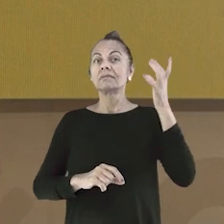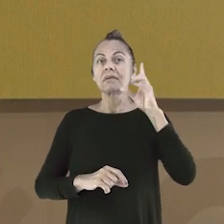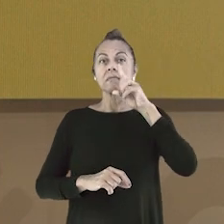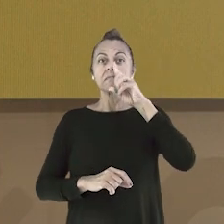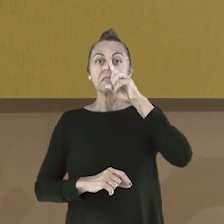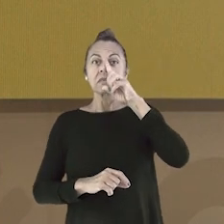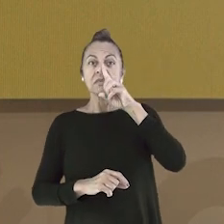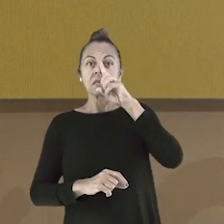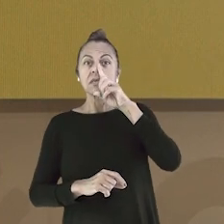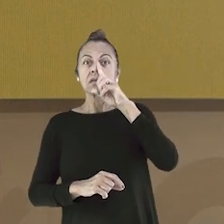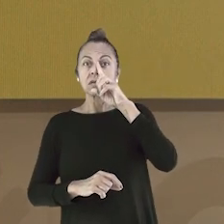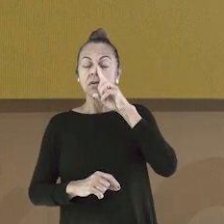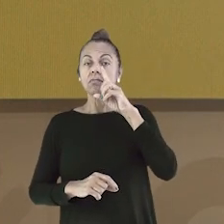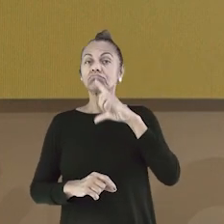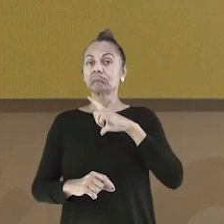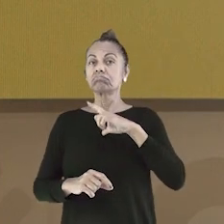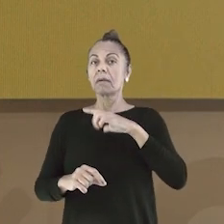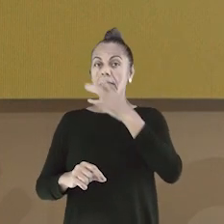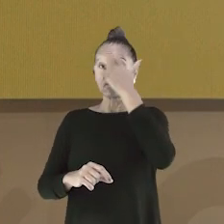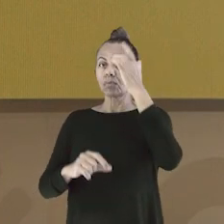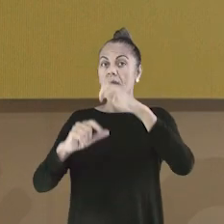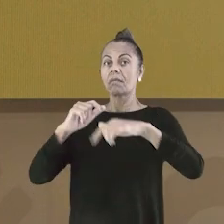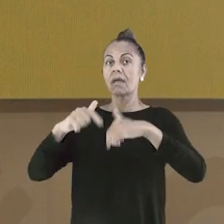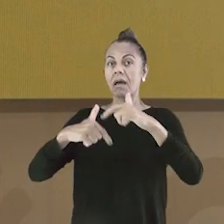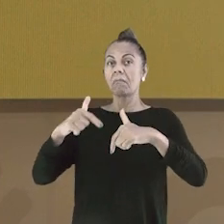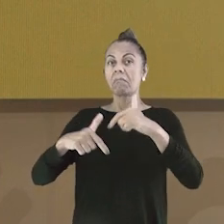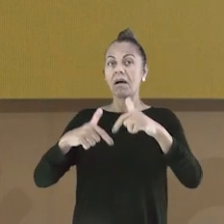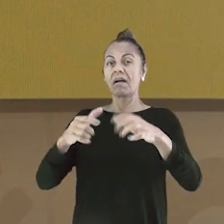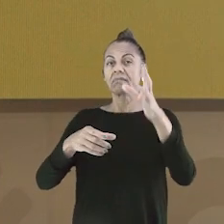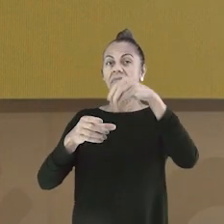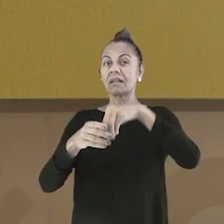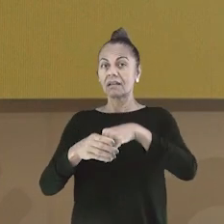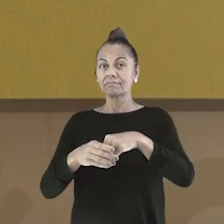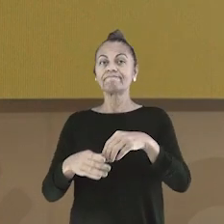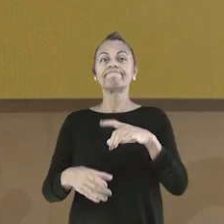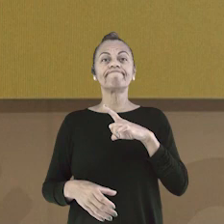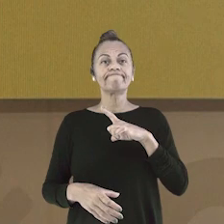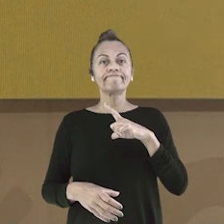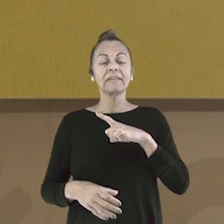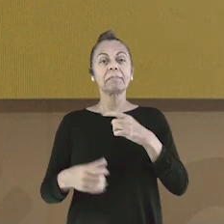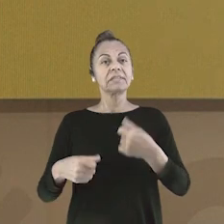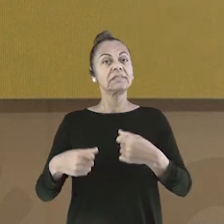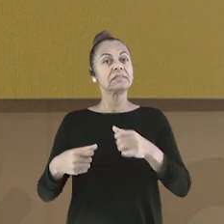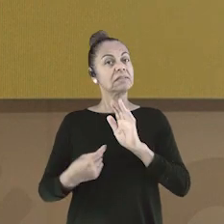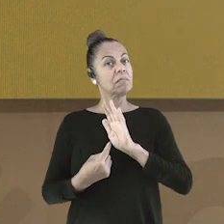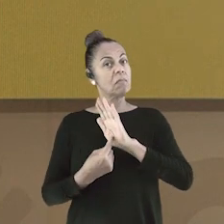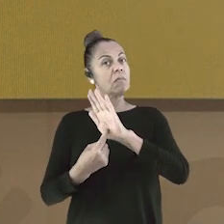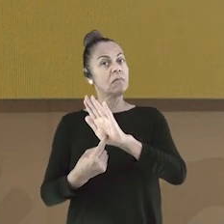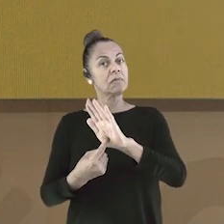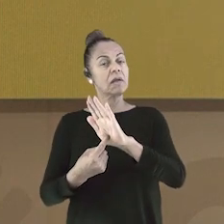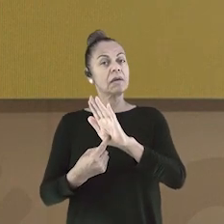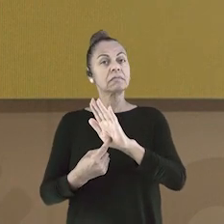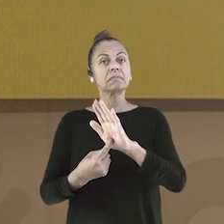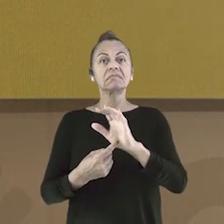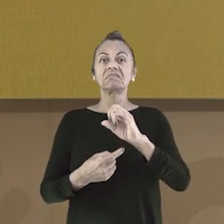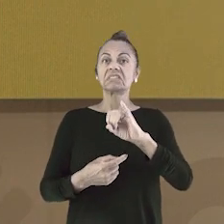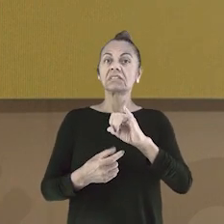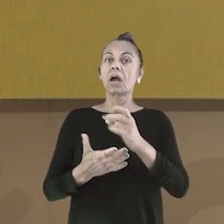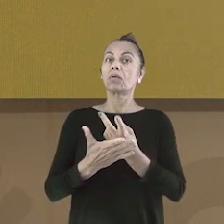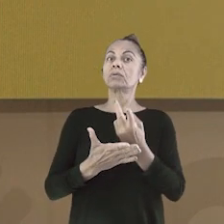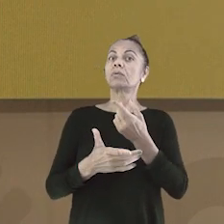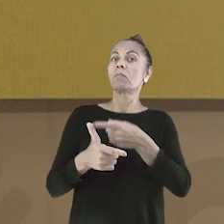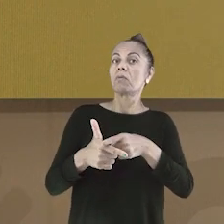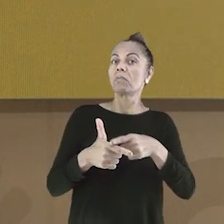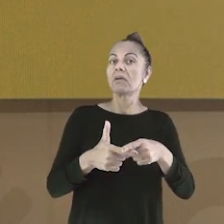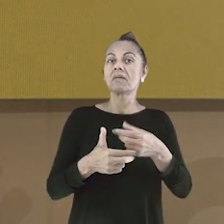correm durante o dia, além de mostrar quais são as soluções, caso algum problema aconteça. Vocês